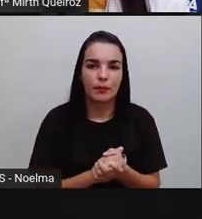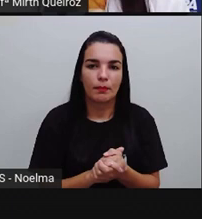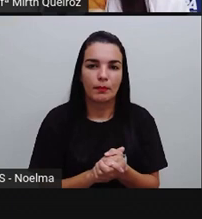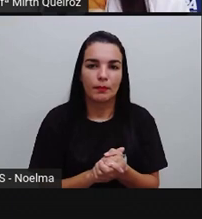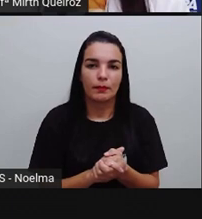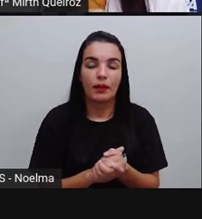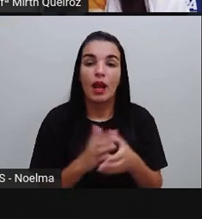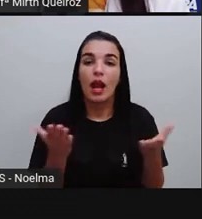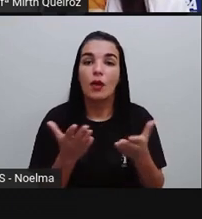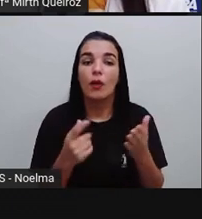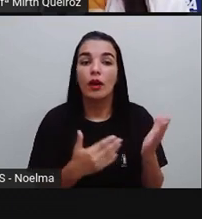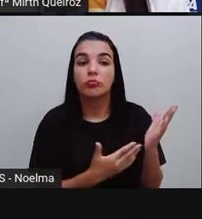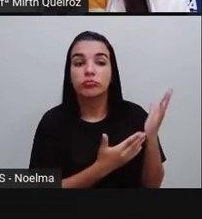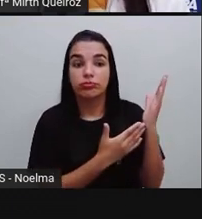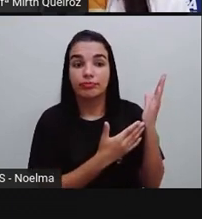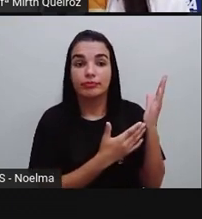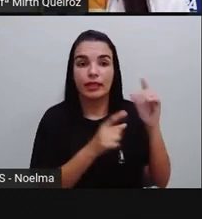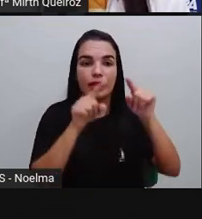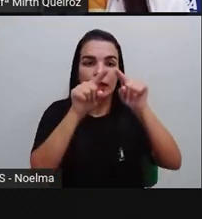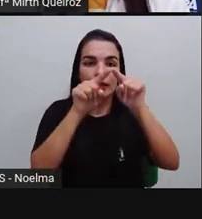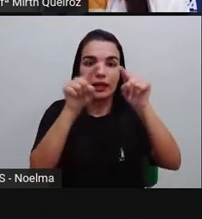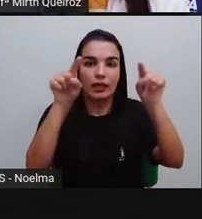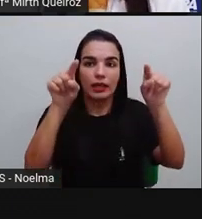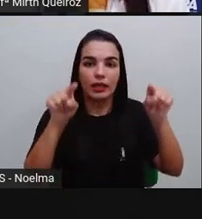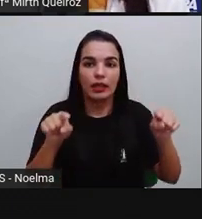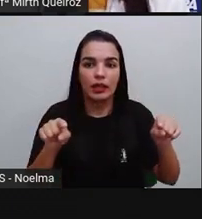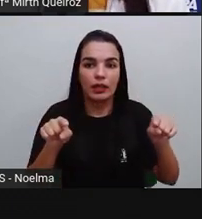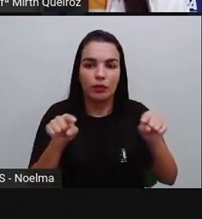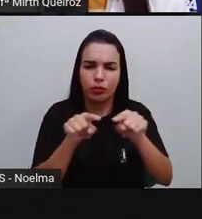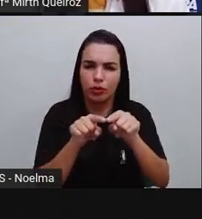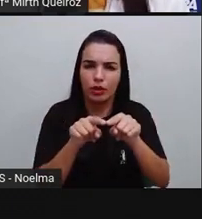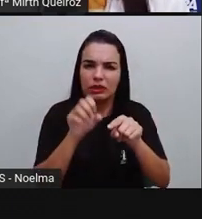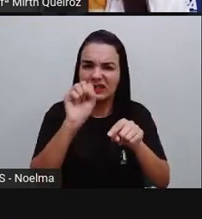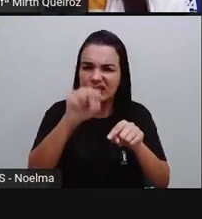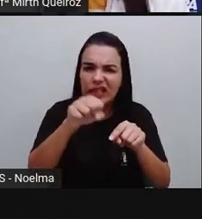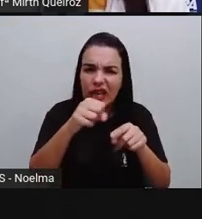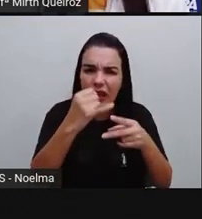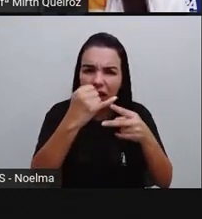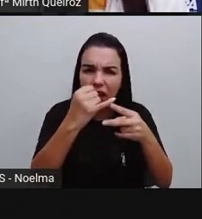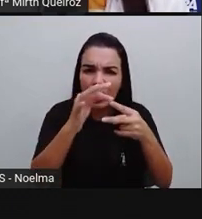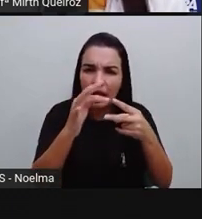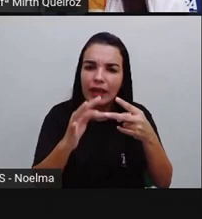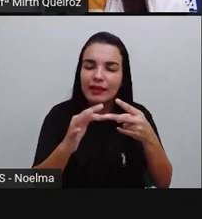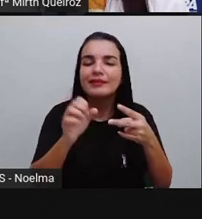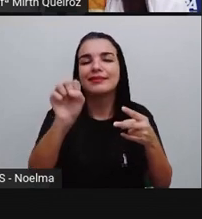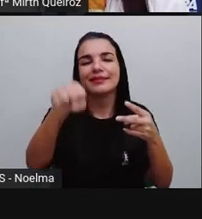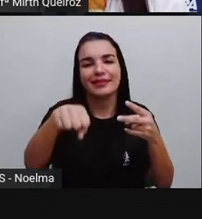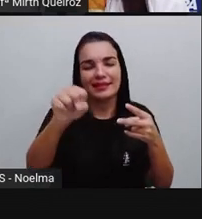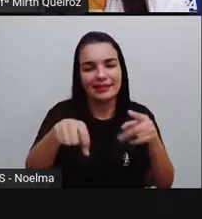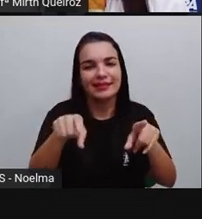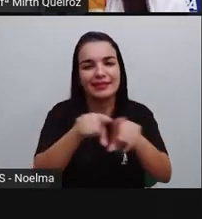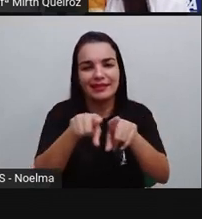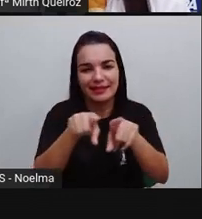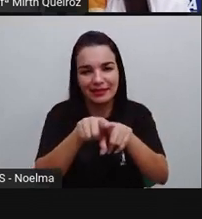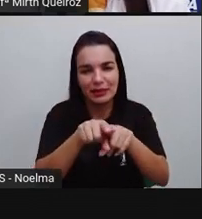Esse retângulo aqui, ele é um polígono? É um polígono também.